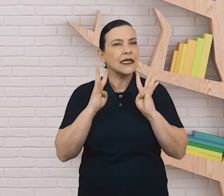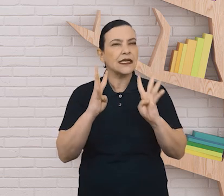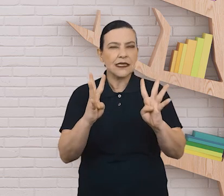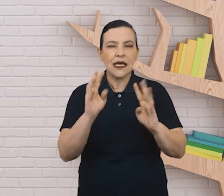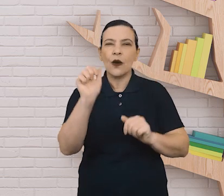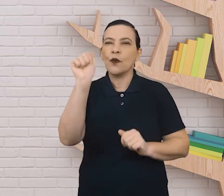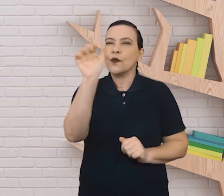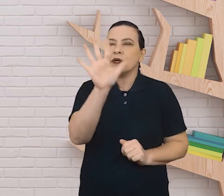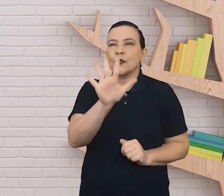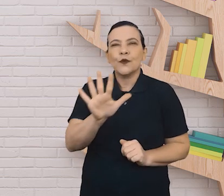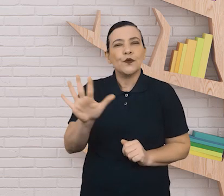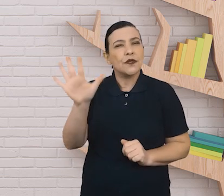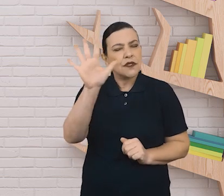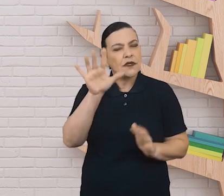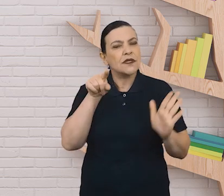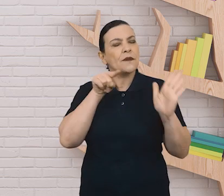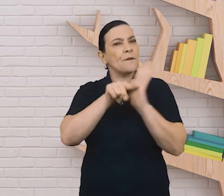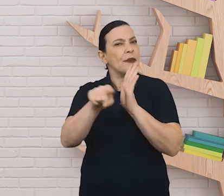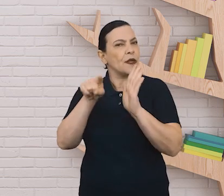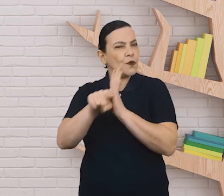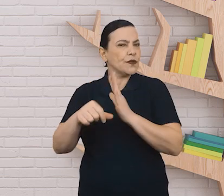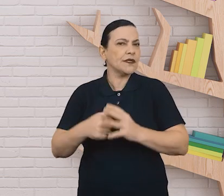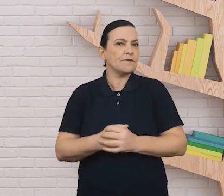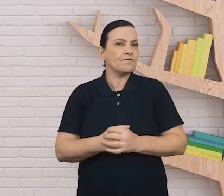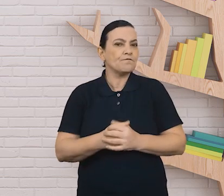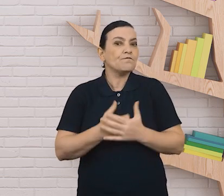ilustrações e faça perguntas como